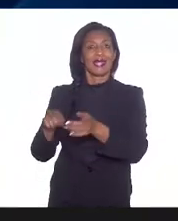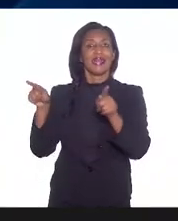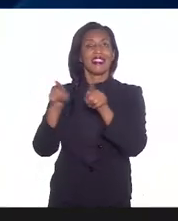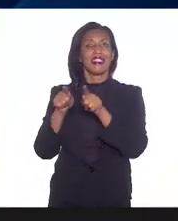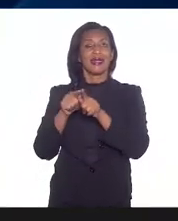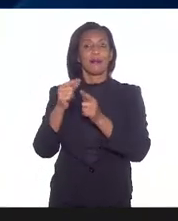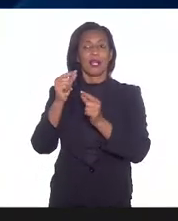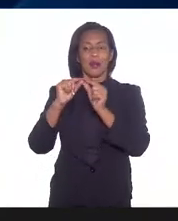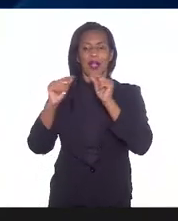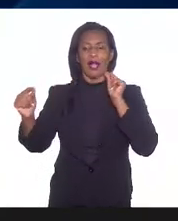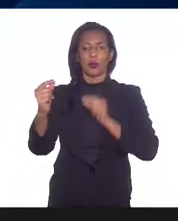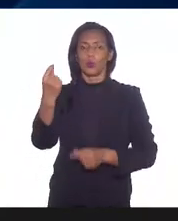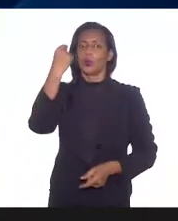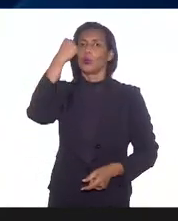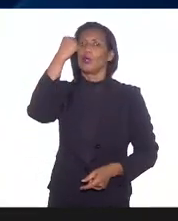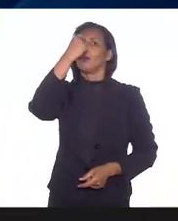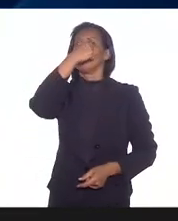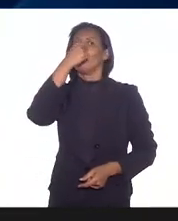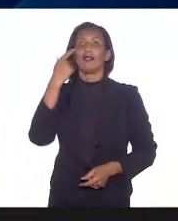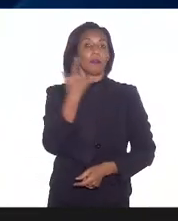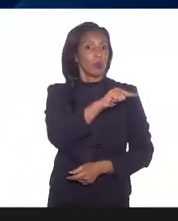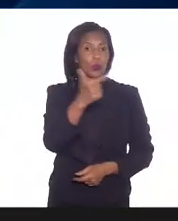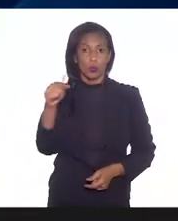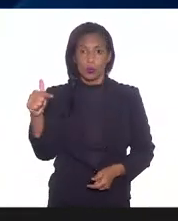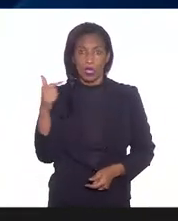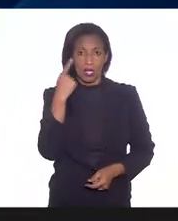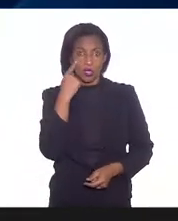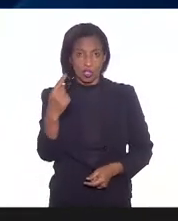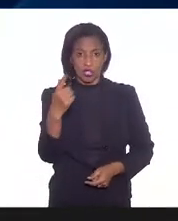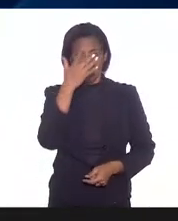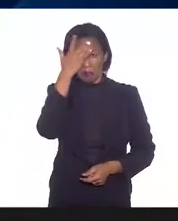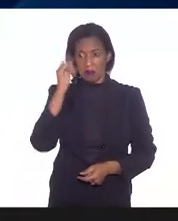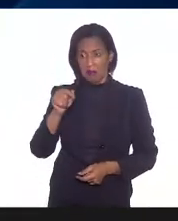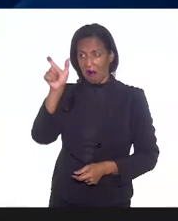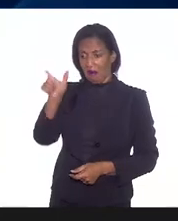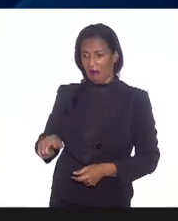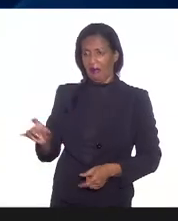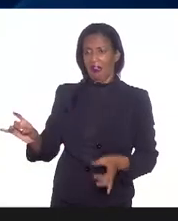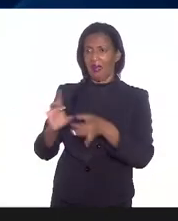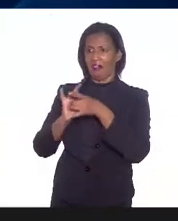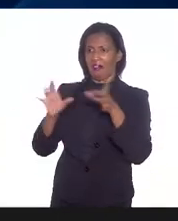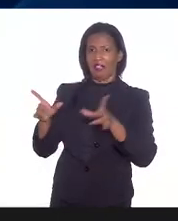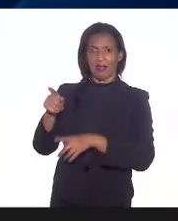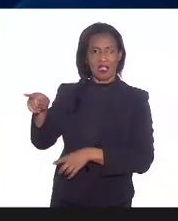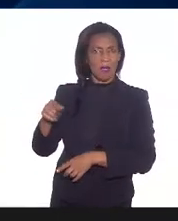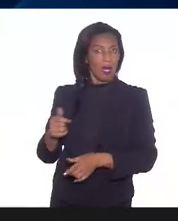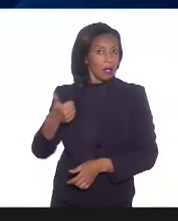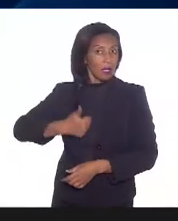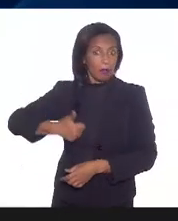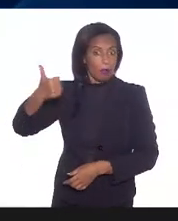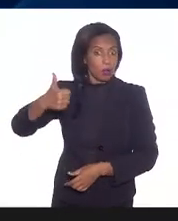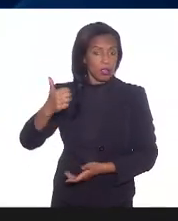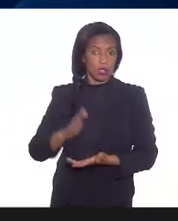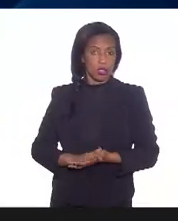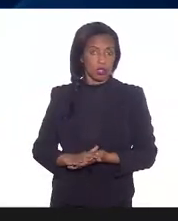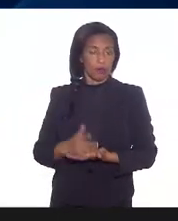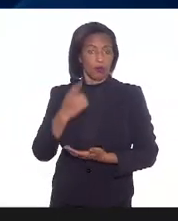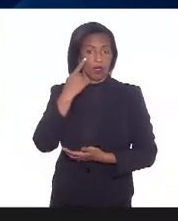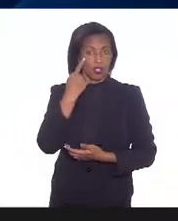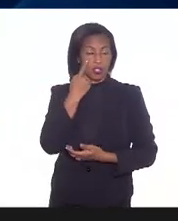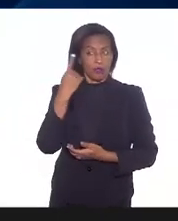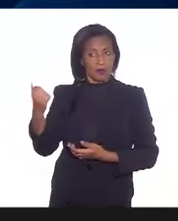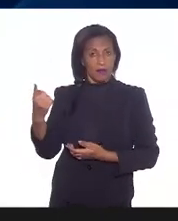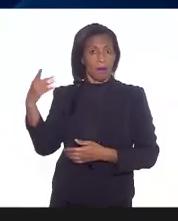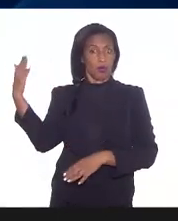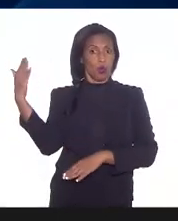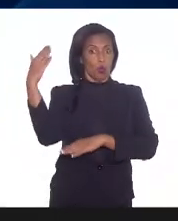gente viu foi gente sendo liberada que a gente acompanhou o RT-PCR positivo e a gente, inclusive, ajudou na pessoa a ficar no